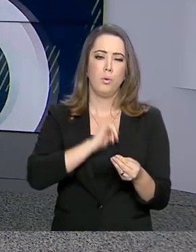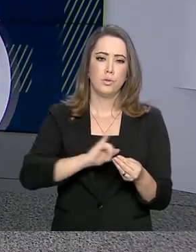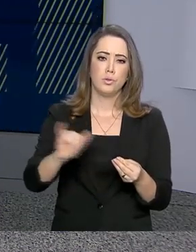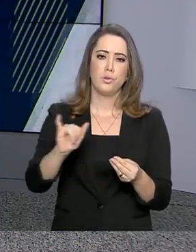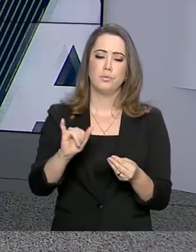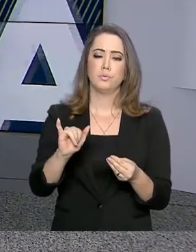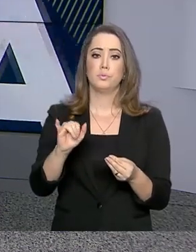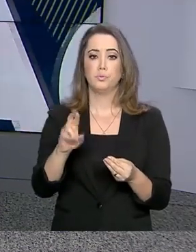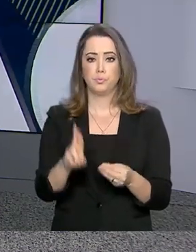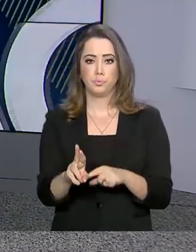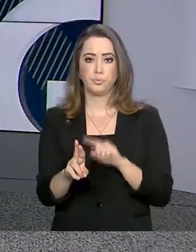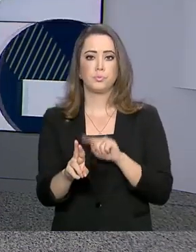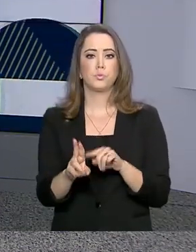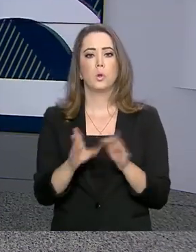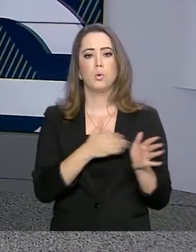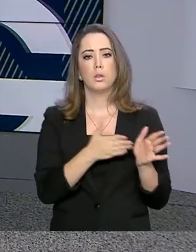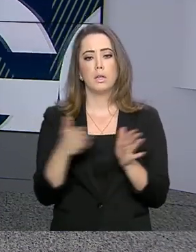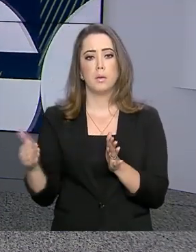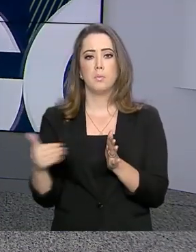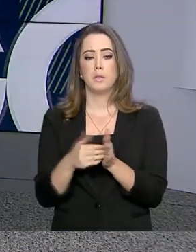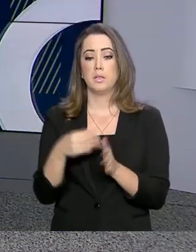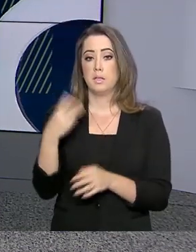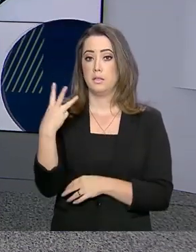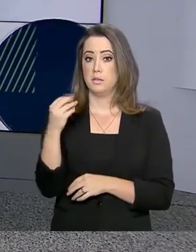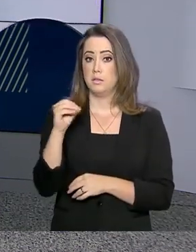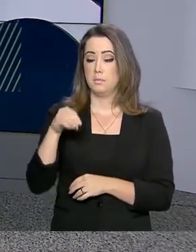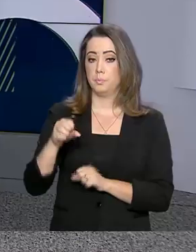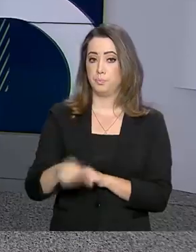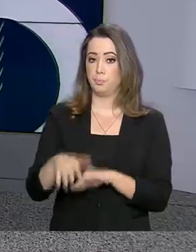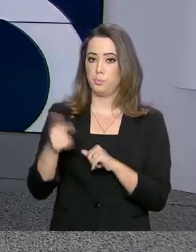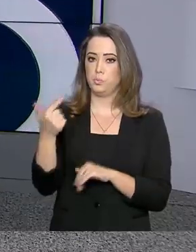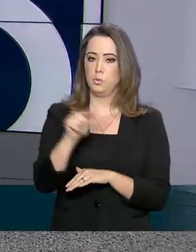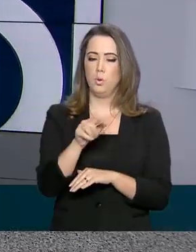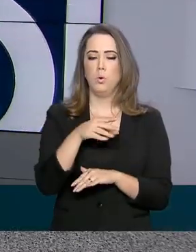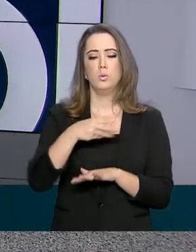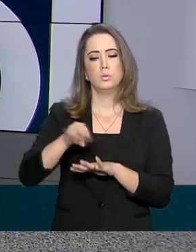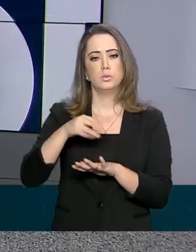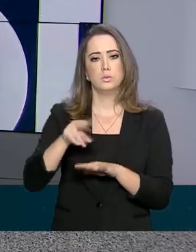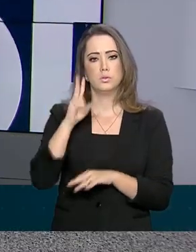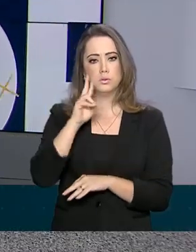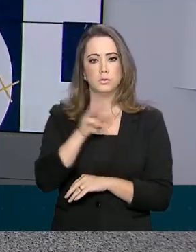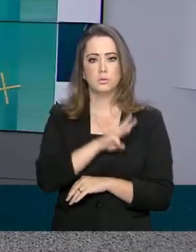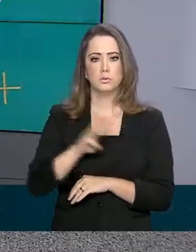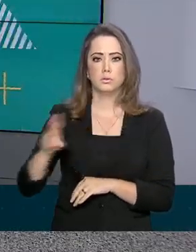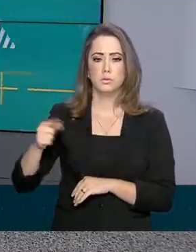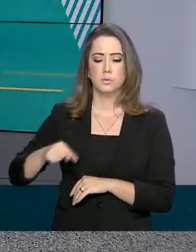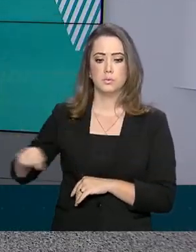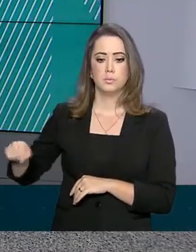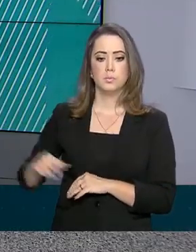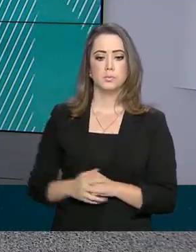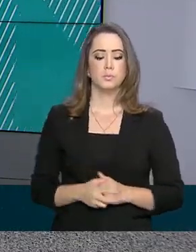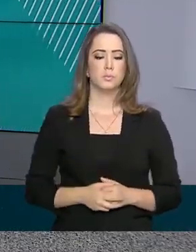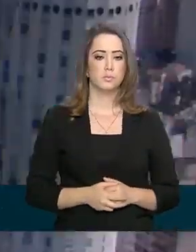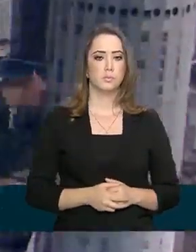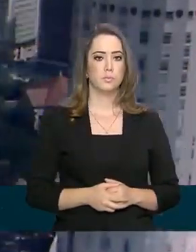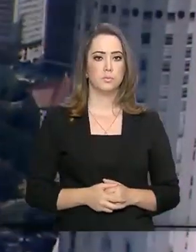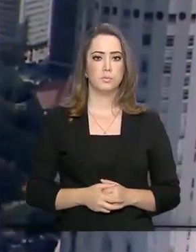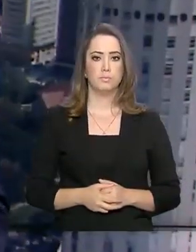declarações. O prazo vai até 30 de setembro. Outras informações aí no site da Receita Federal.